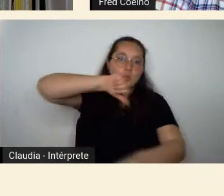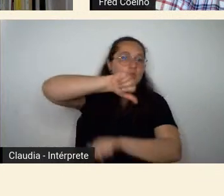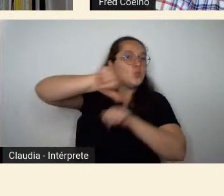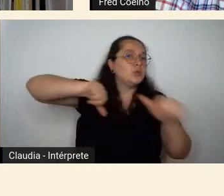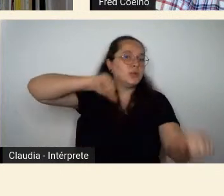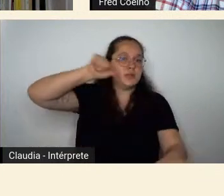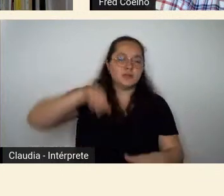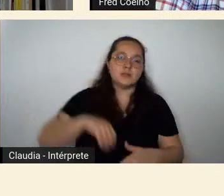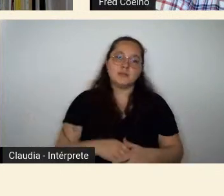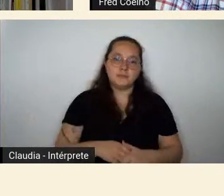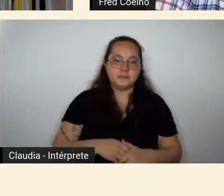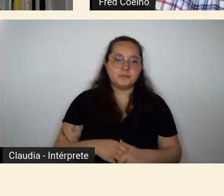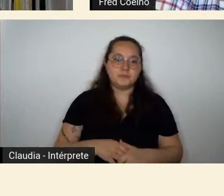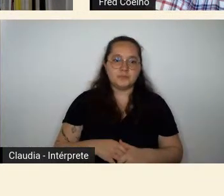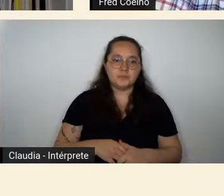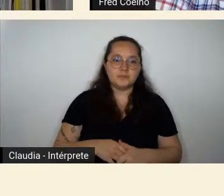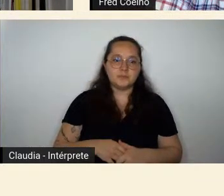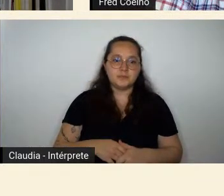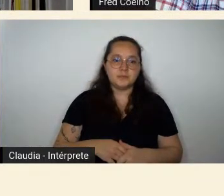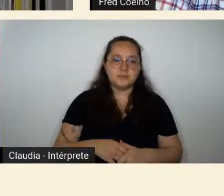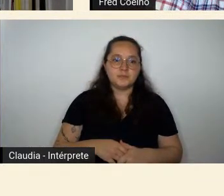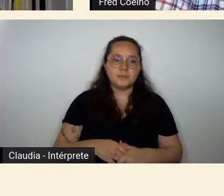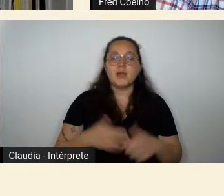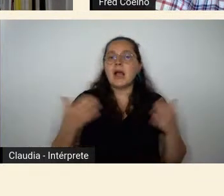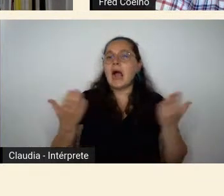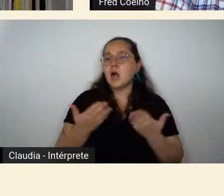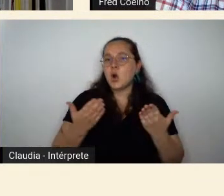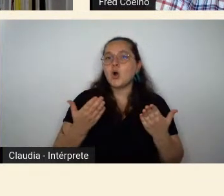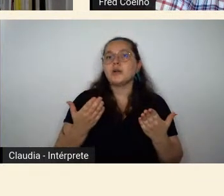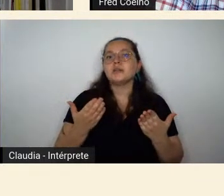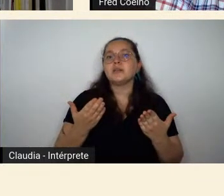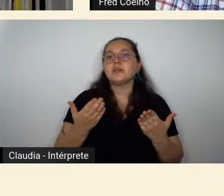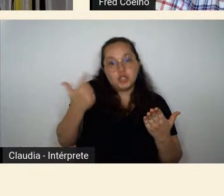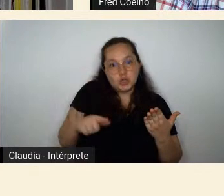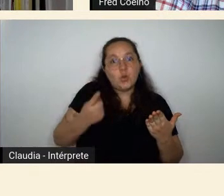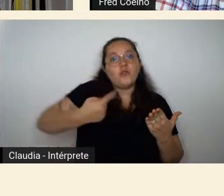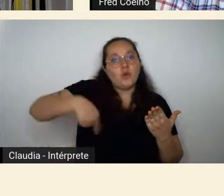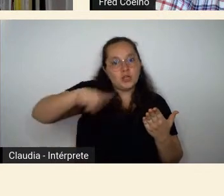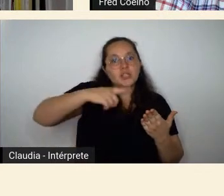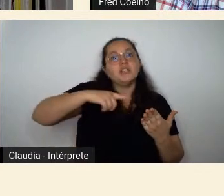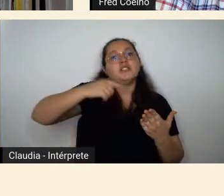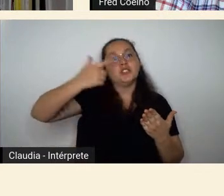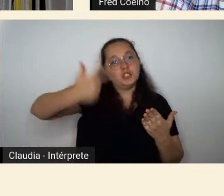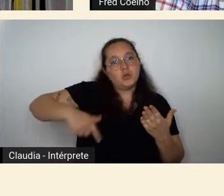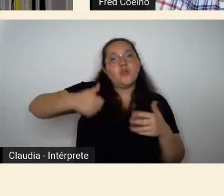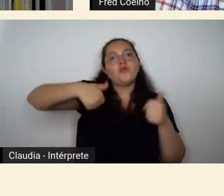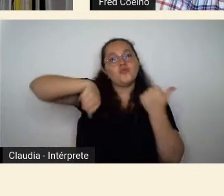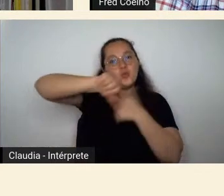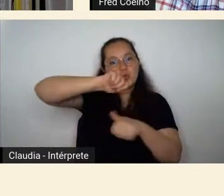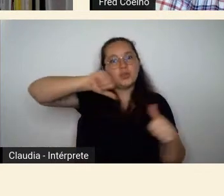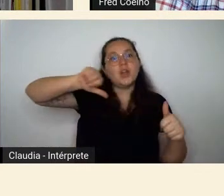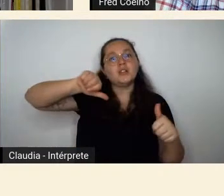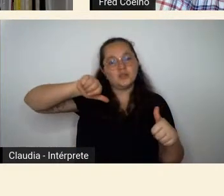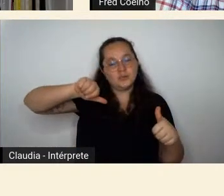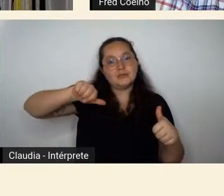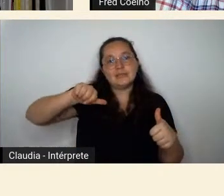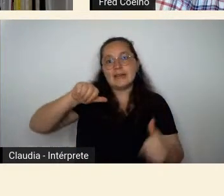agora nós estamos nos mudando também de uma forma drástica